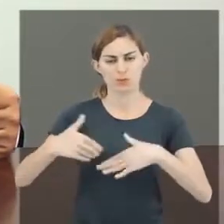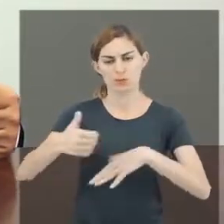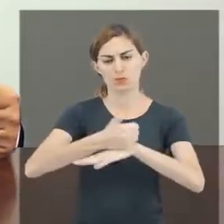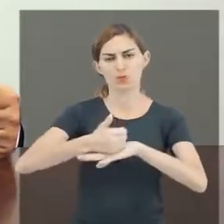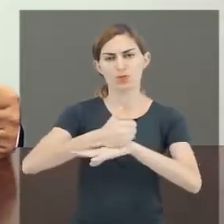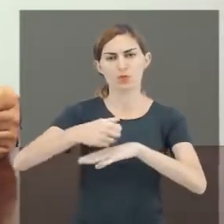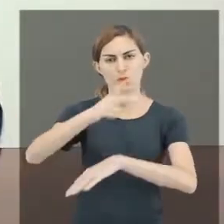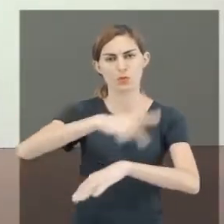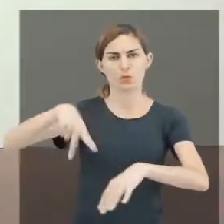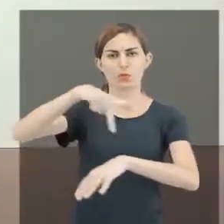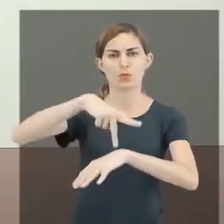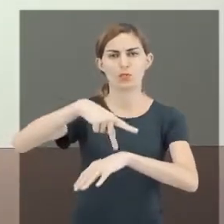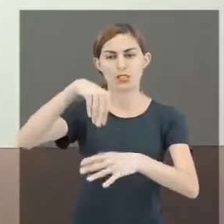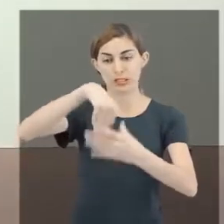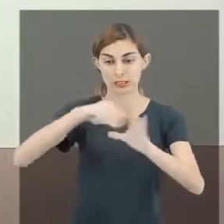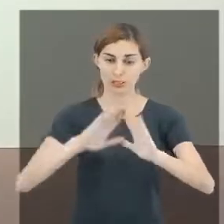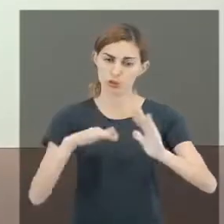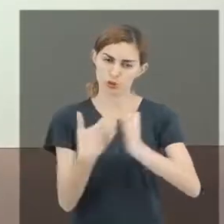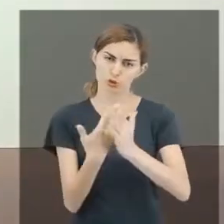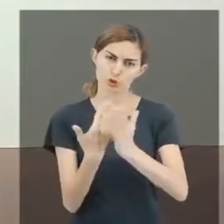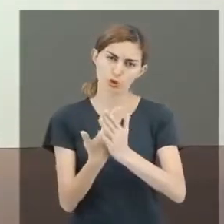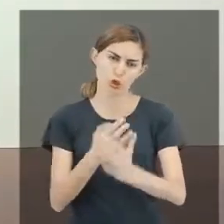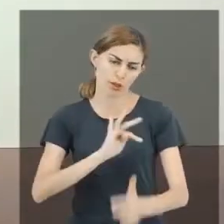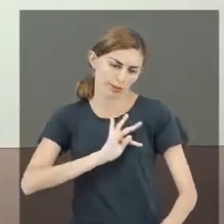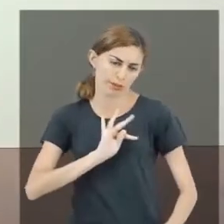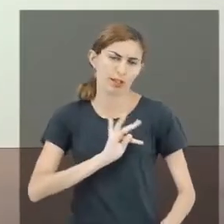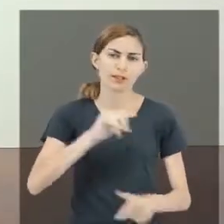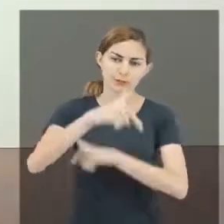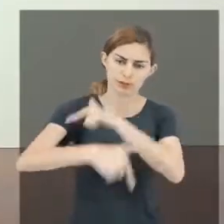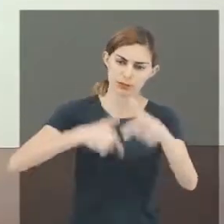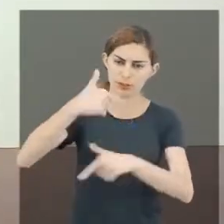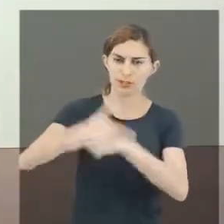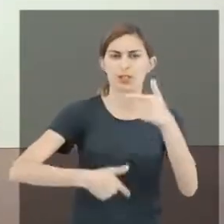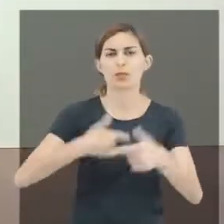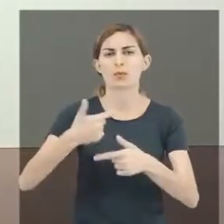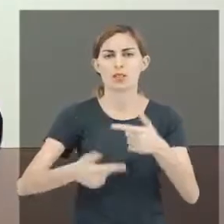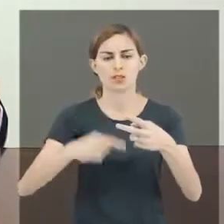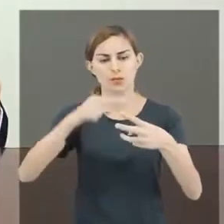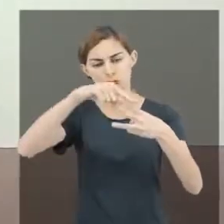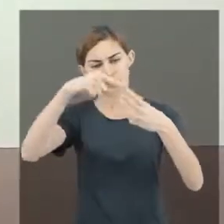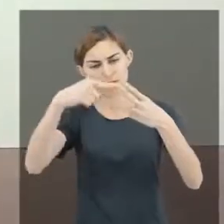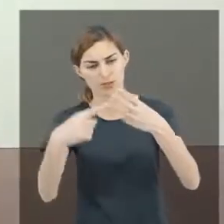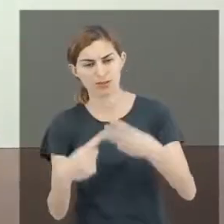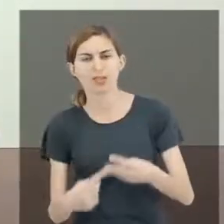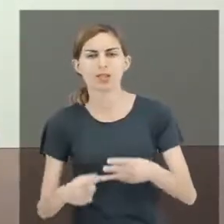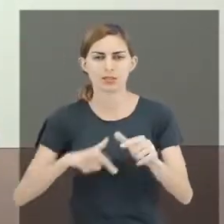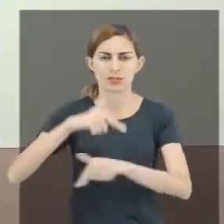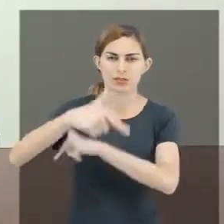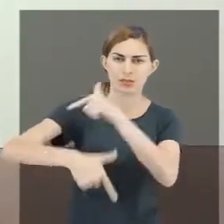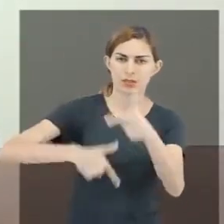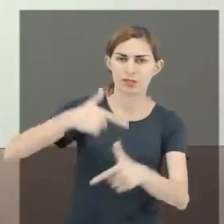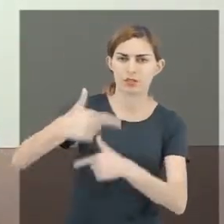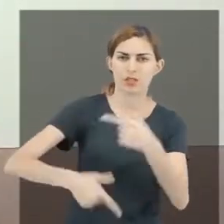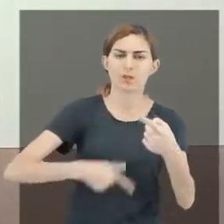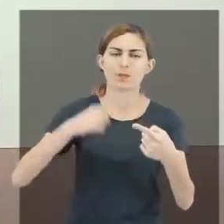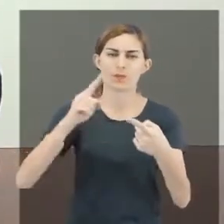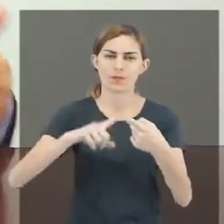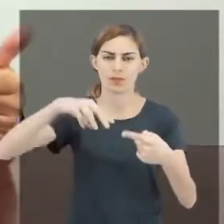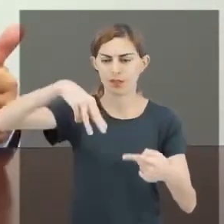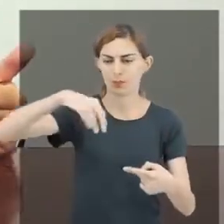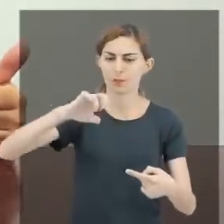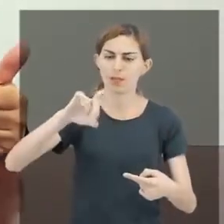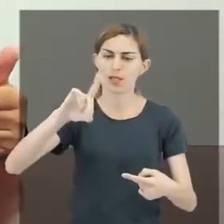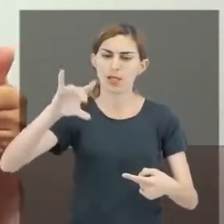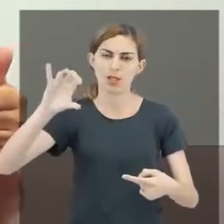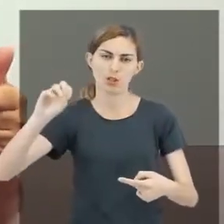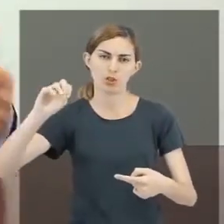profissional do país. Porque nas nossas escolas técnicas, nós trabalhamos com as três possíveis formas de se trabalhar com a educação profissional. Que é o